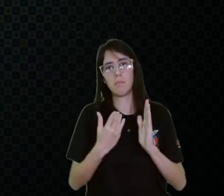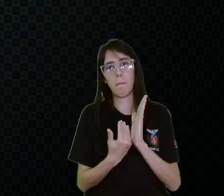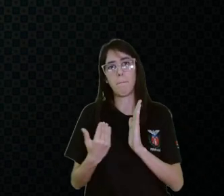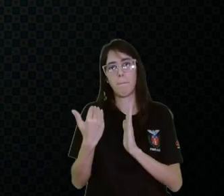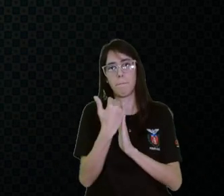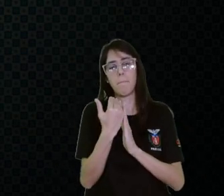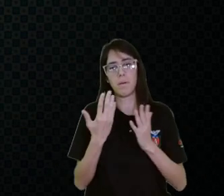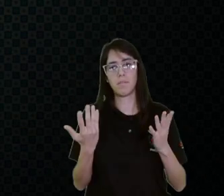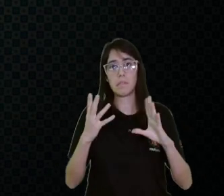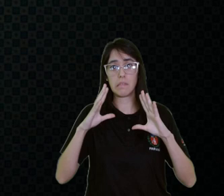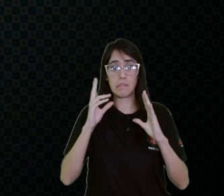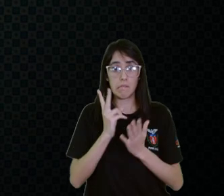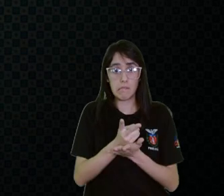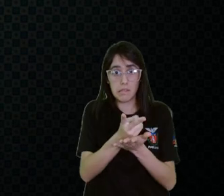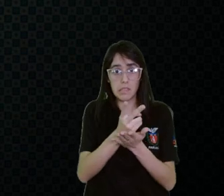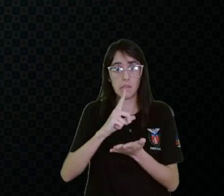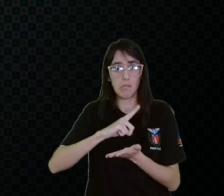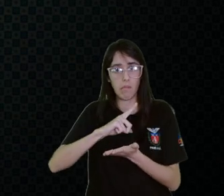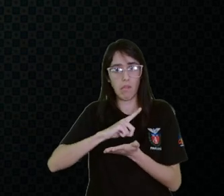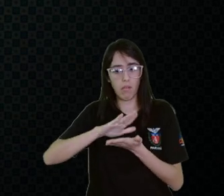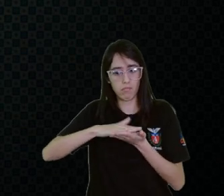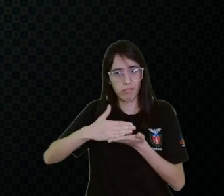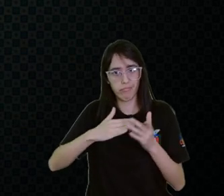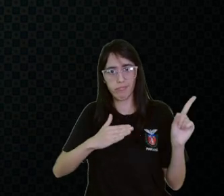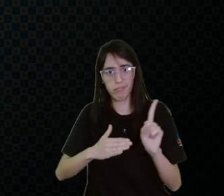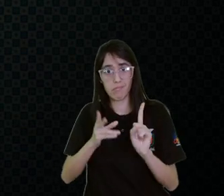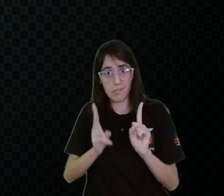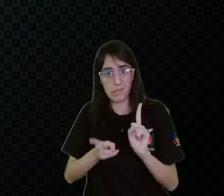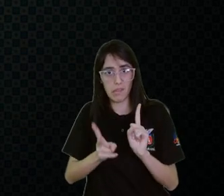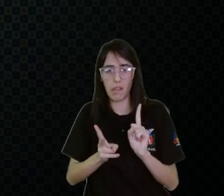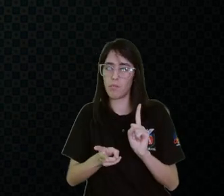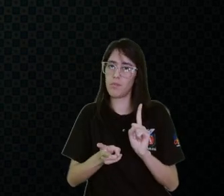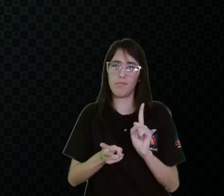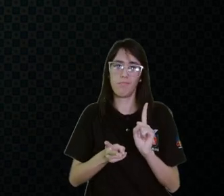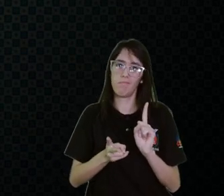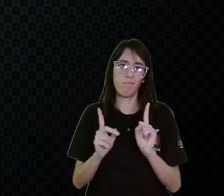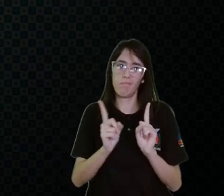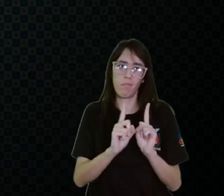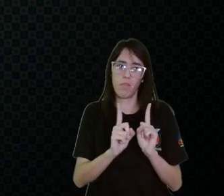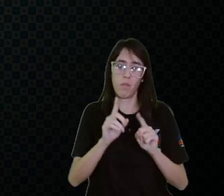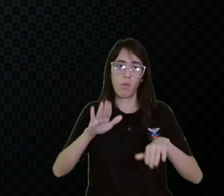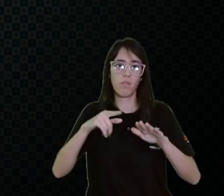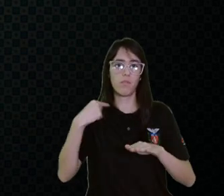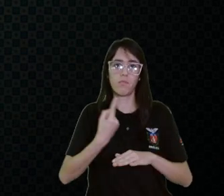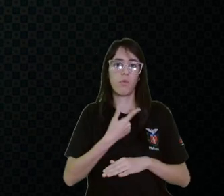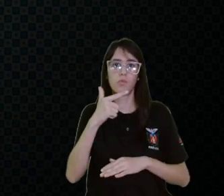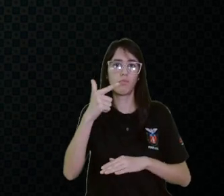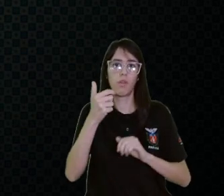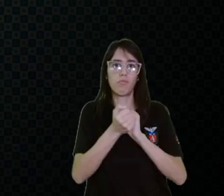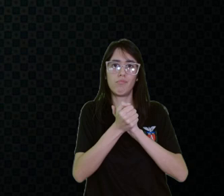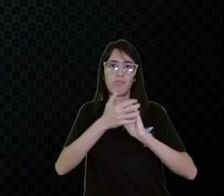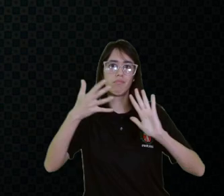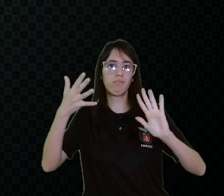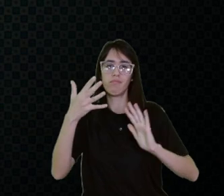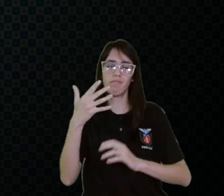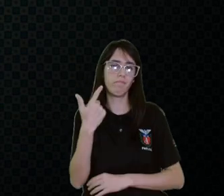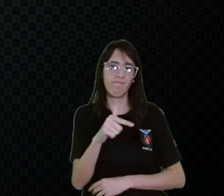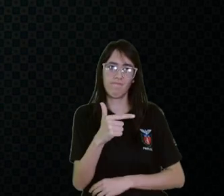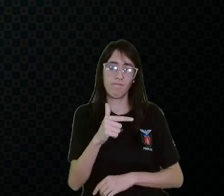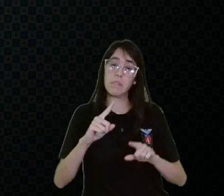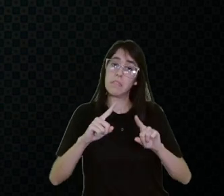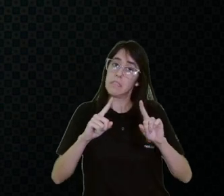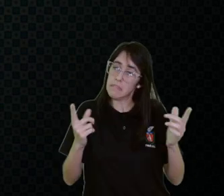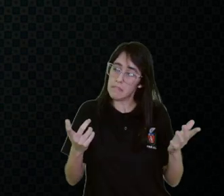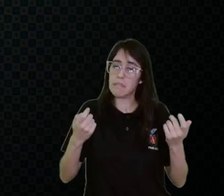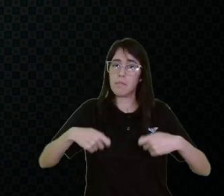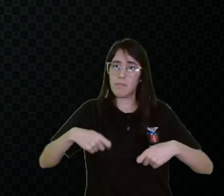Nem sempre a gente vai ter uma colega, uma intérprete, ou a gente vai dominar a Libras. Então, às vezes, a gente tem que ter um recurso de papel